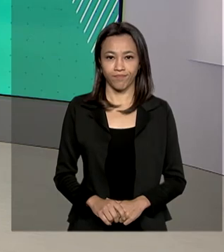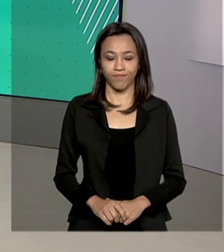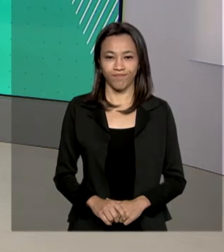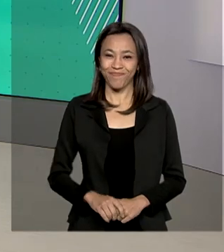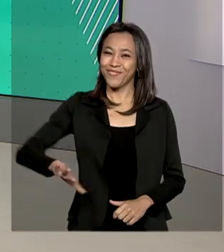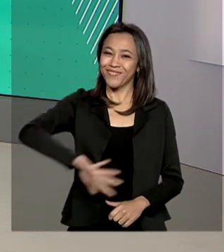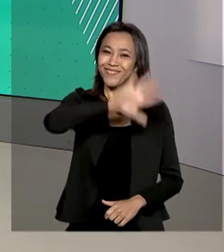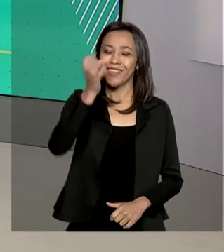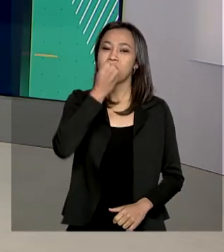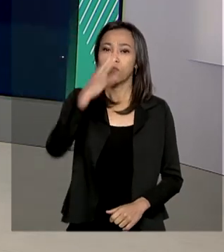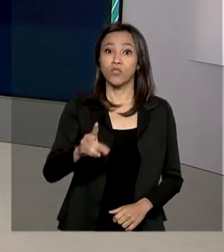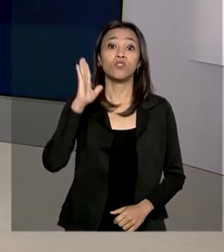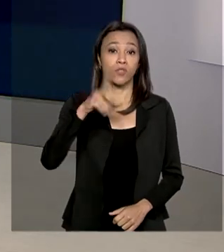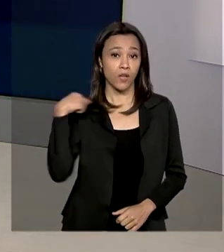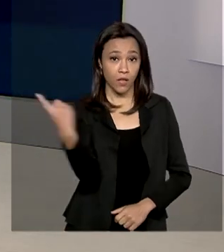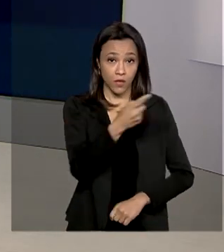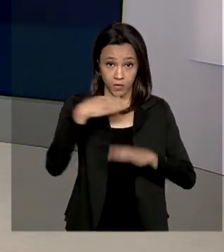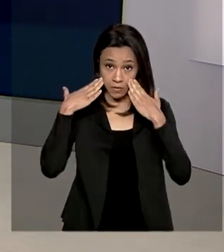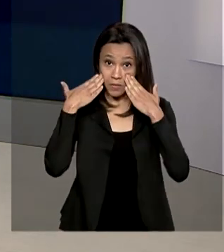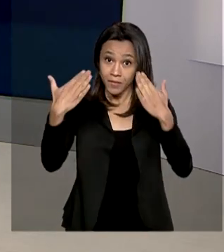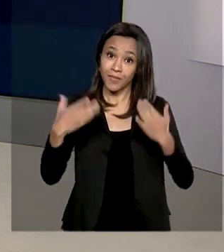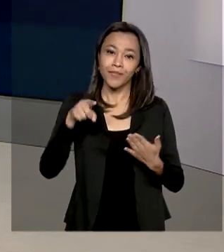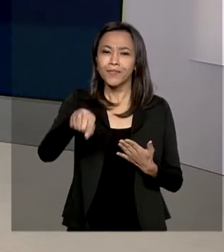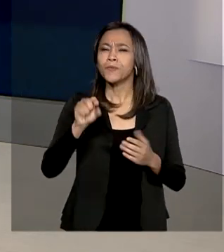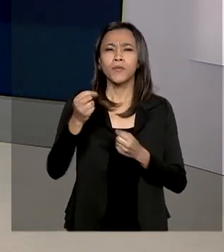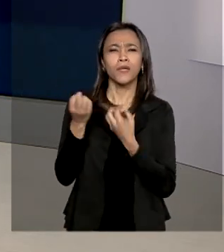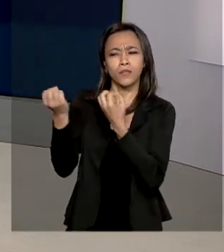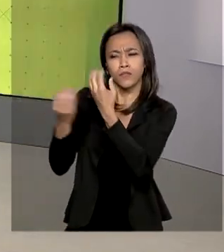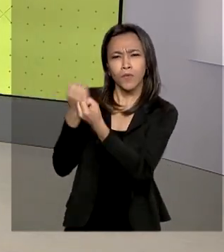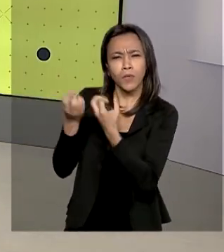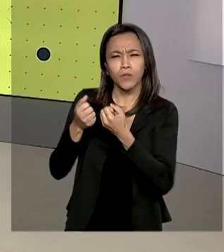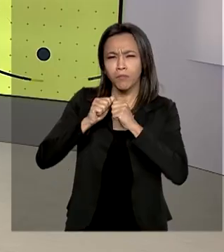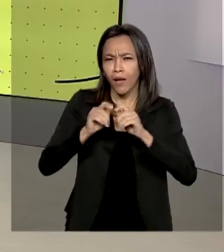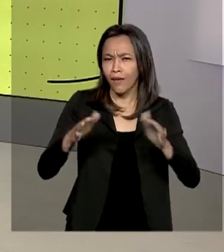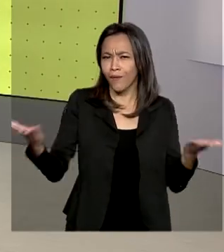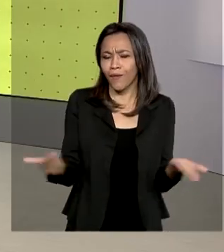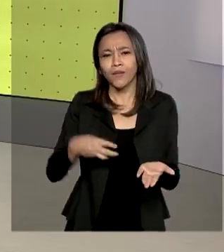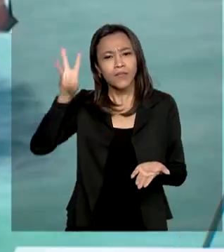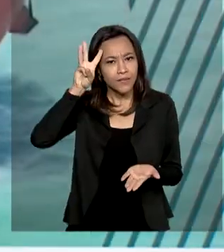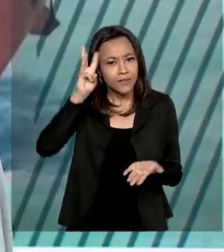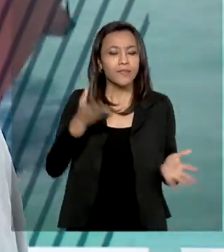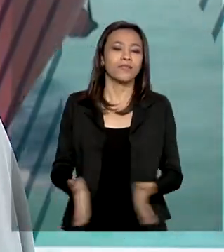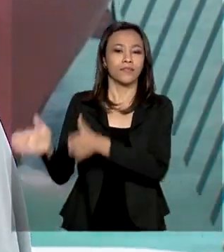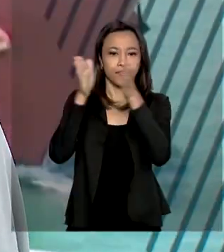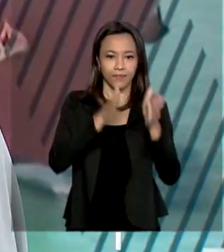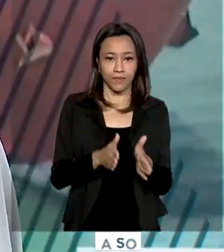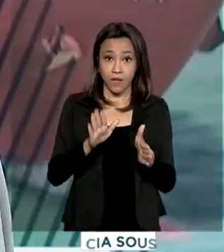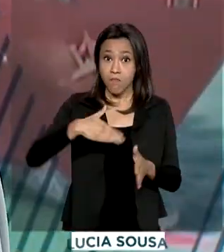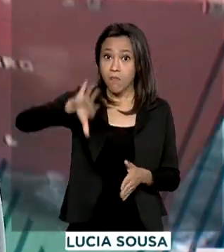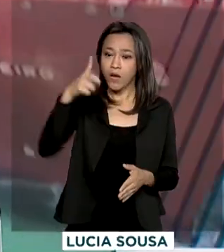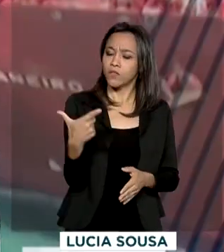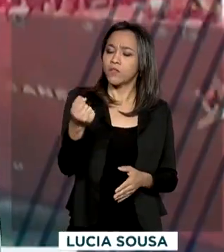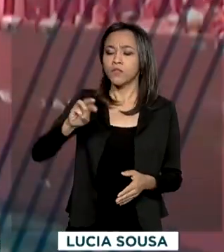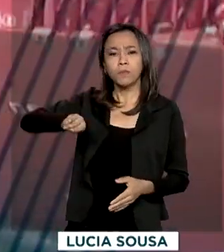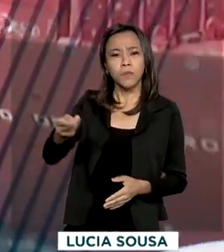Olá, bom dia. Já estamos no ar com o Governo Agora e as notícias que movimentam esta terça-feira. Mais de 20